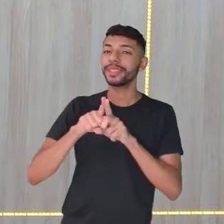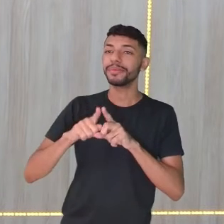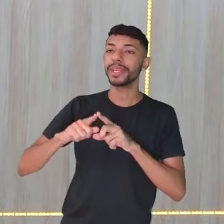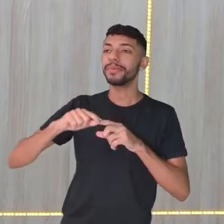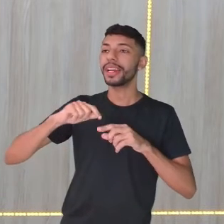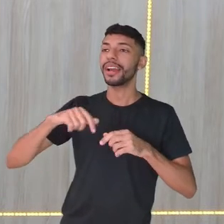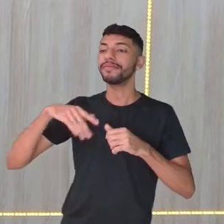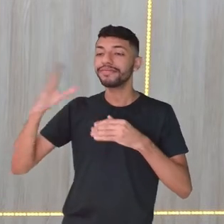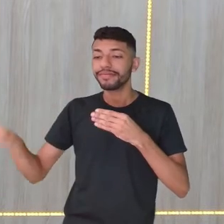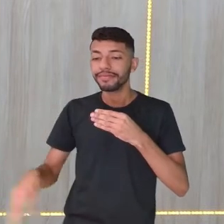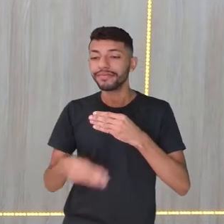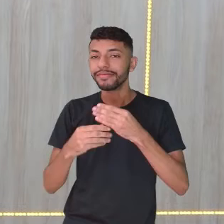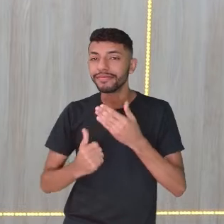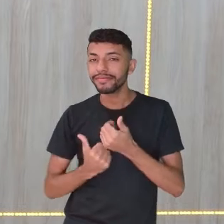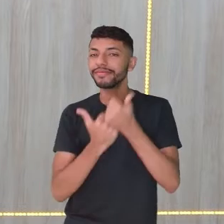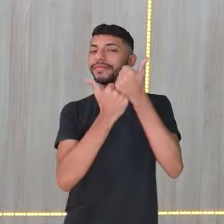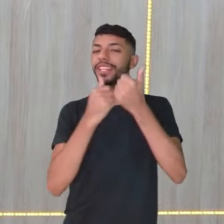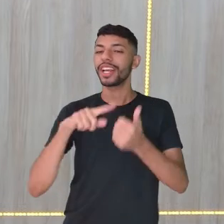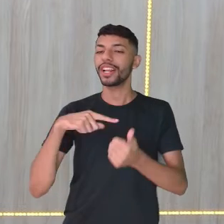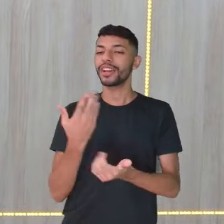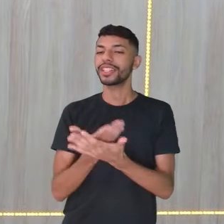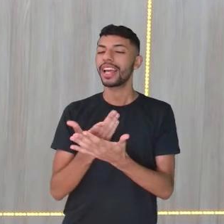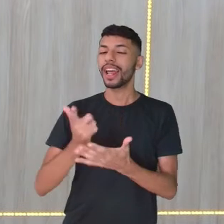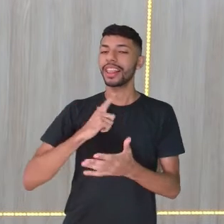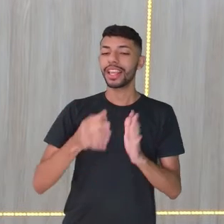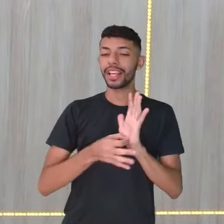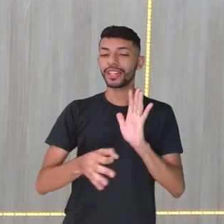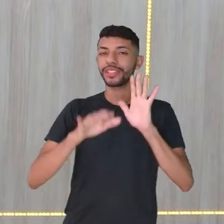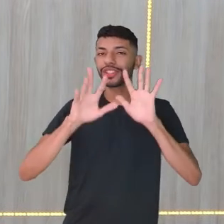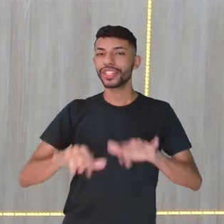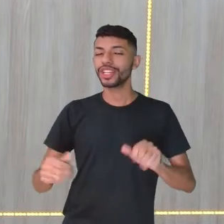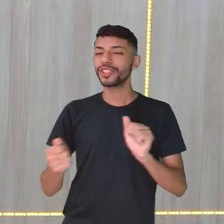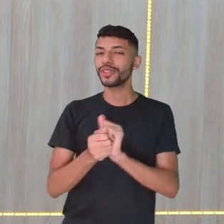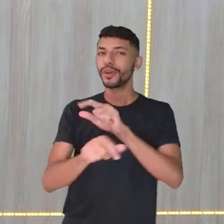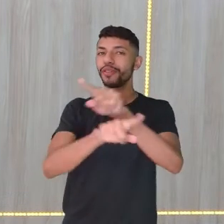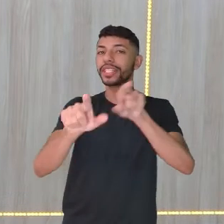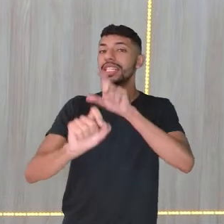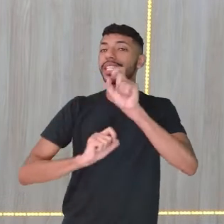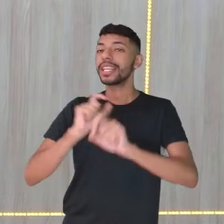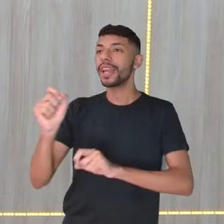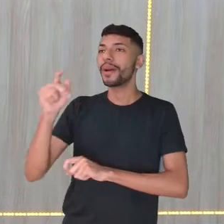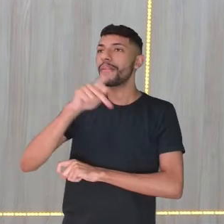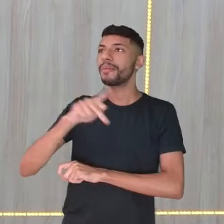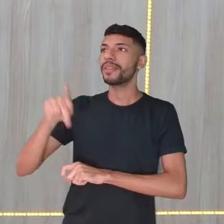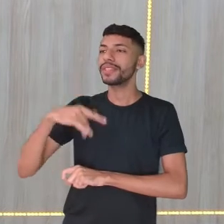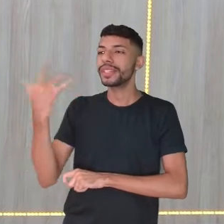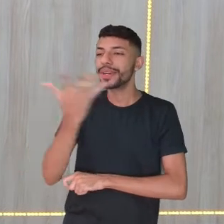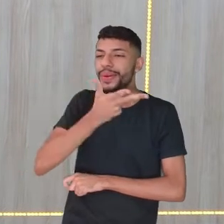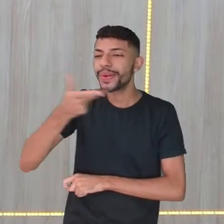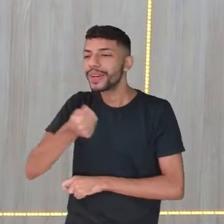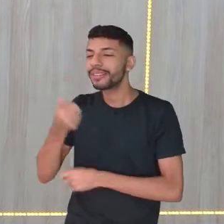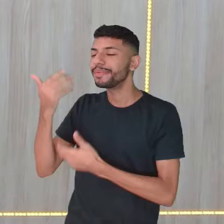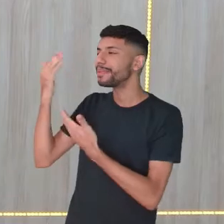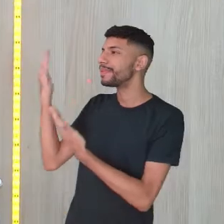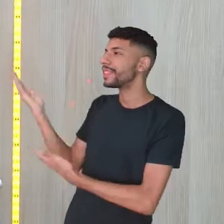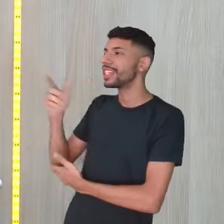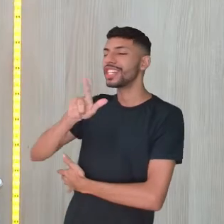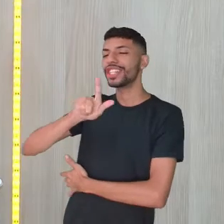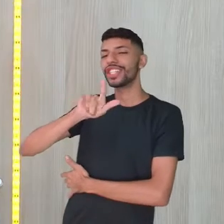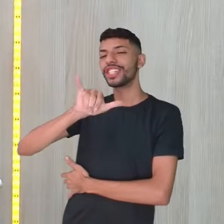nossa aula, temos no chat online com vocês o professor Rostinho Lindo Beautiful Face, Gilson.